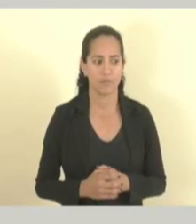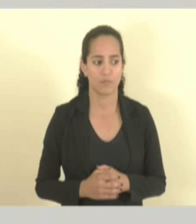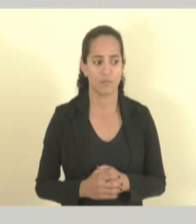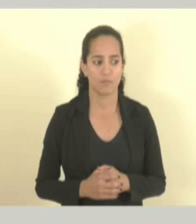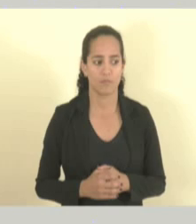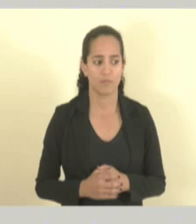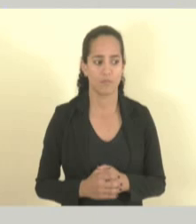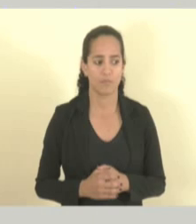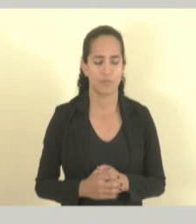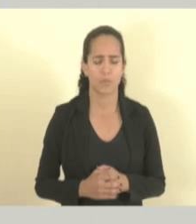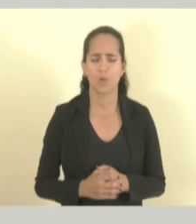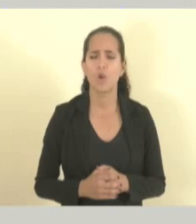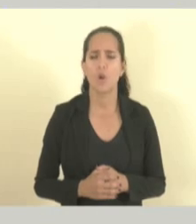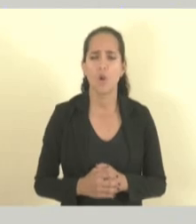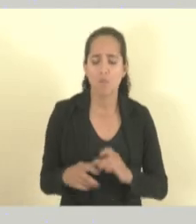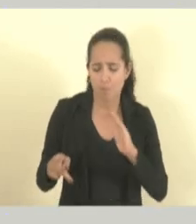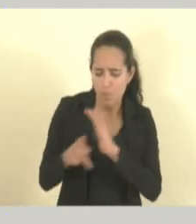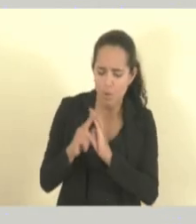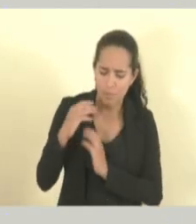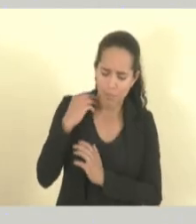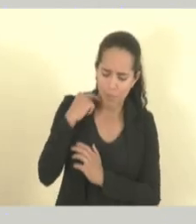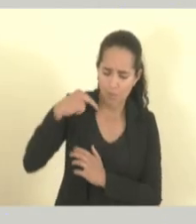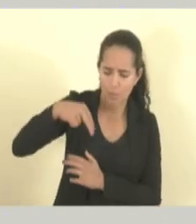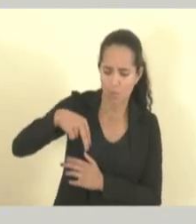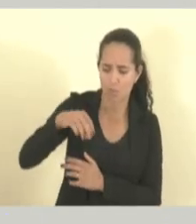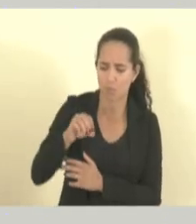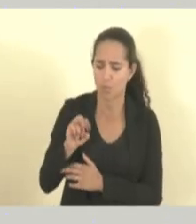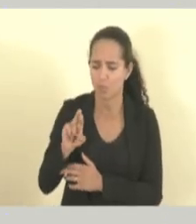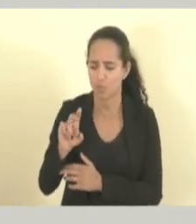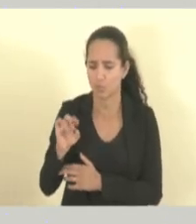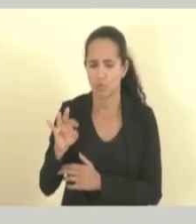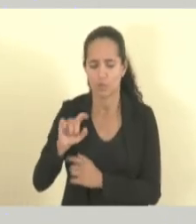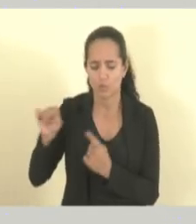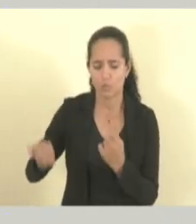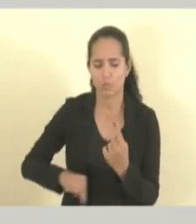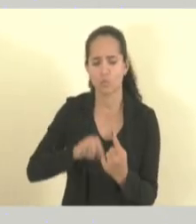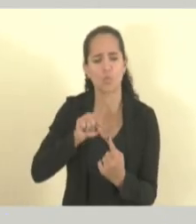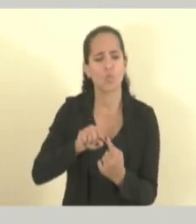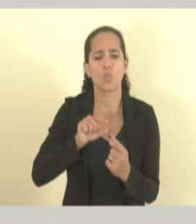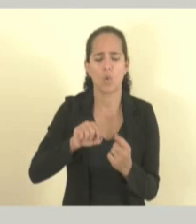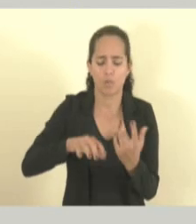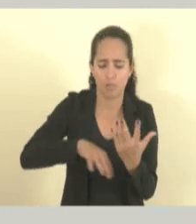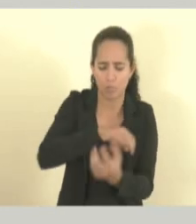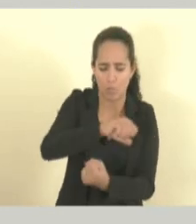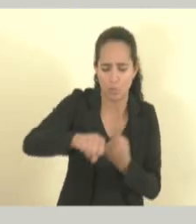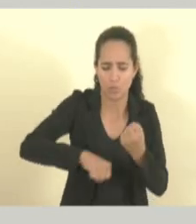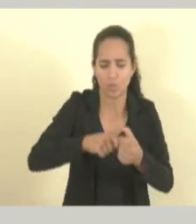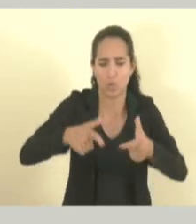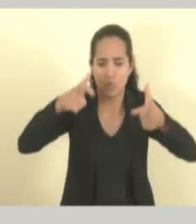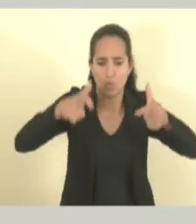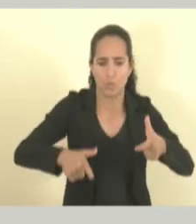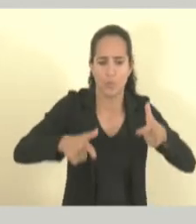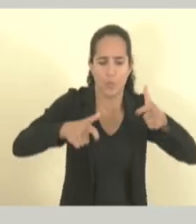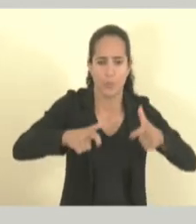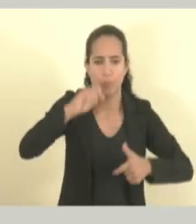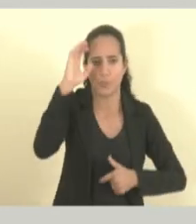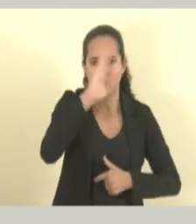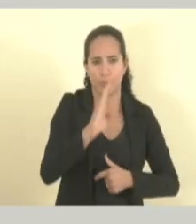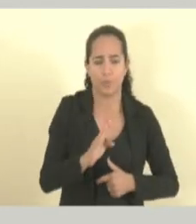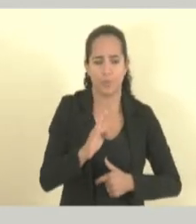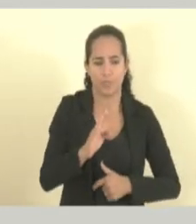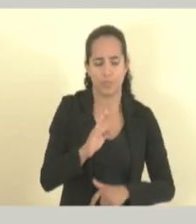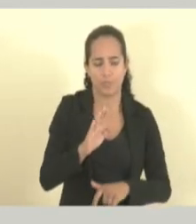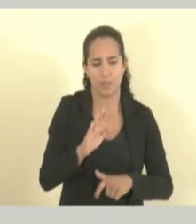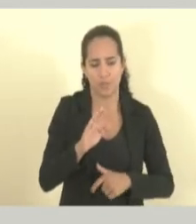Nossa missão é atuar como banco de desenvolvimento sustentável da região Nordeste, Norte de